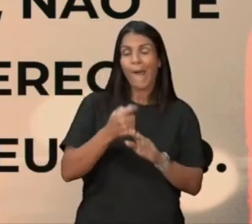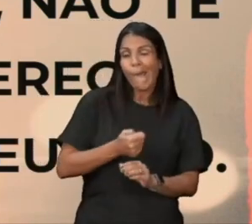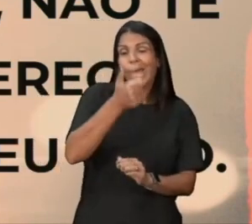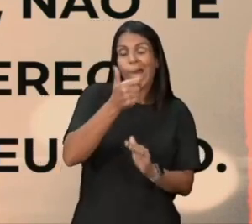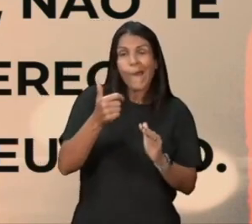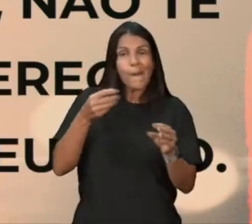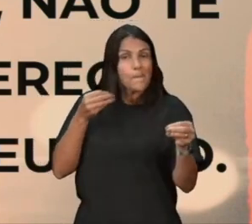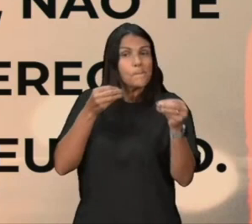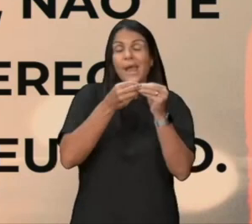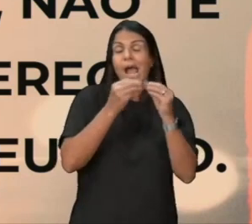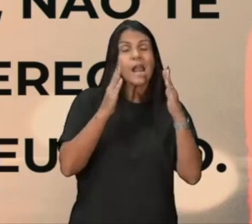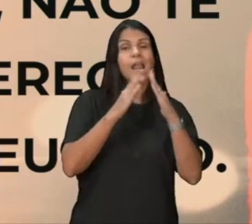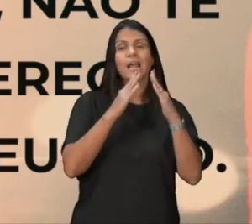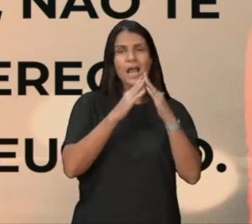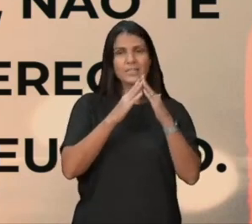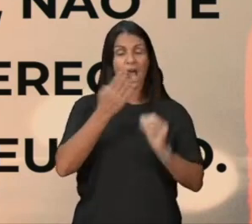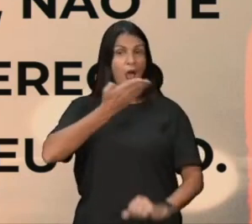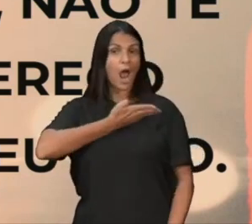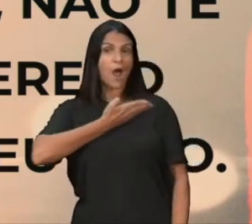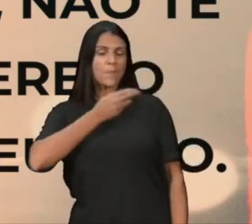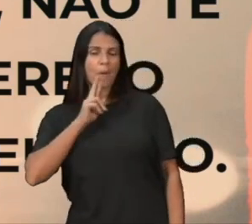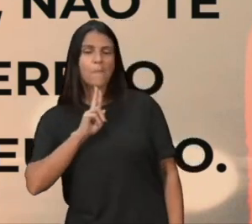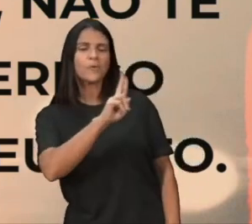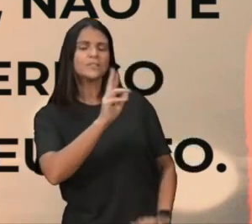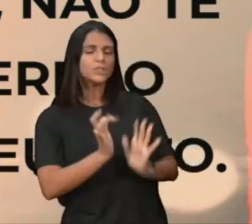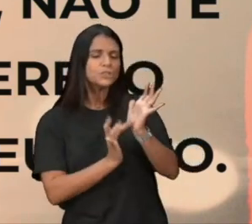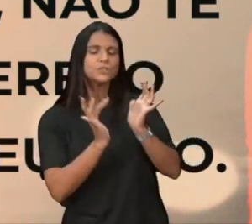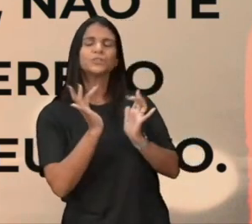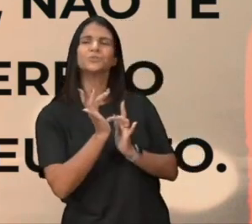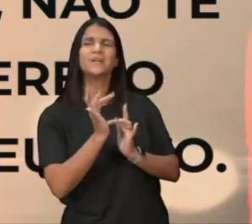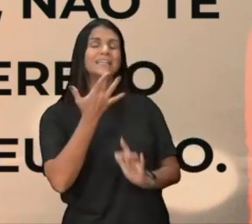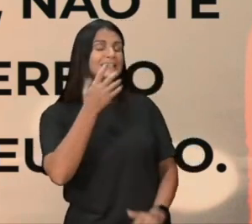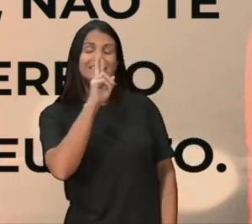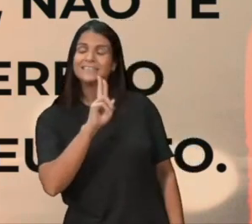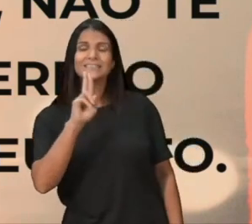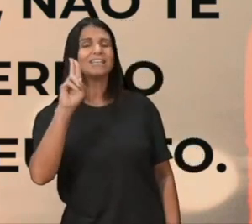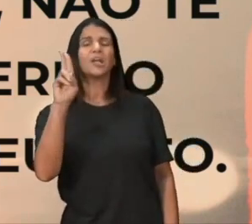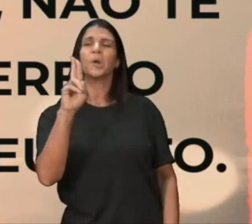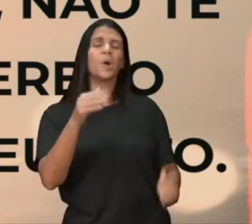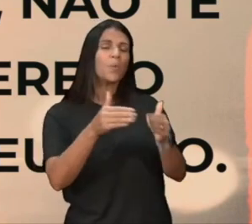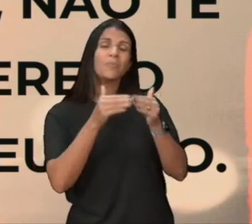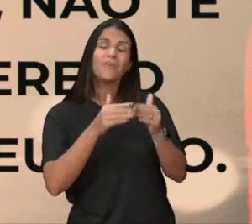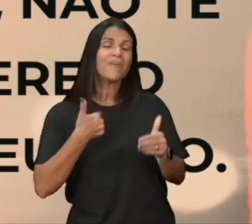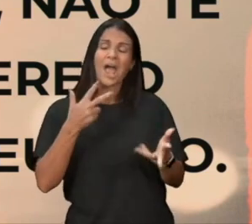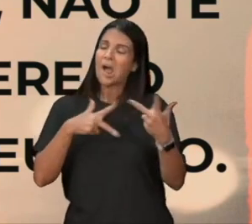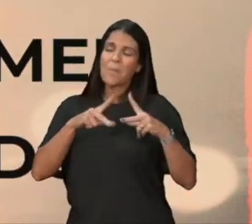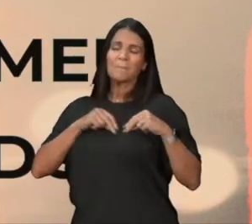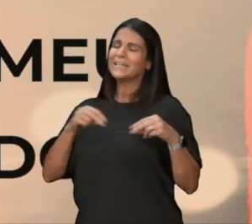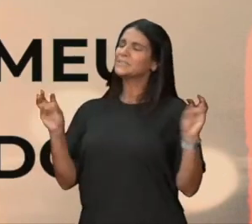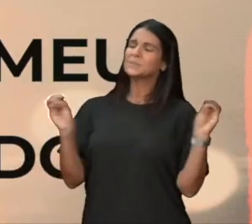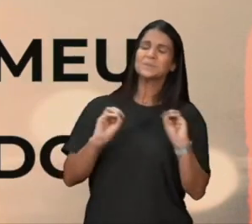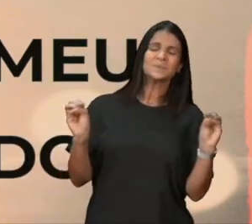casa, quando o centurião mandou amigos dizerem a Jesus, Senhor, não te incomodes, pois não mereço receber